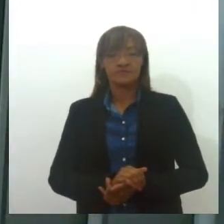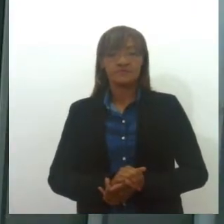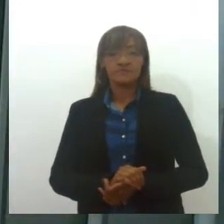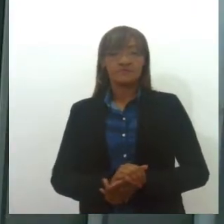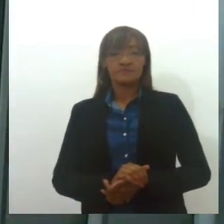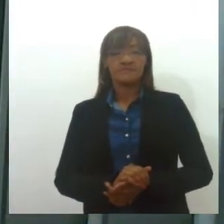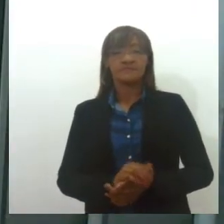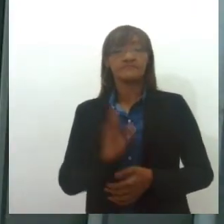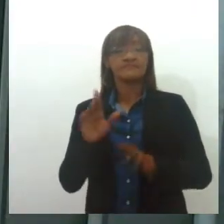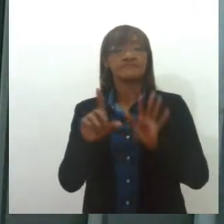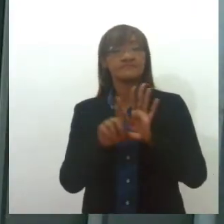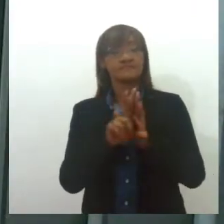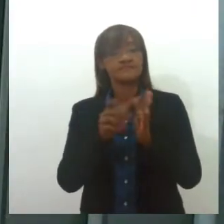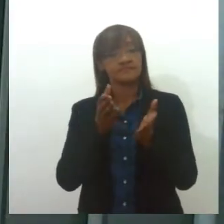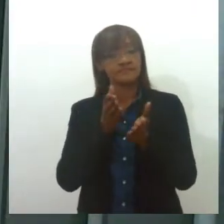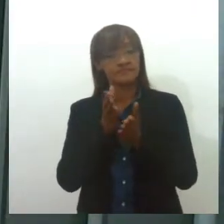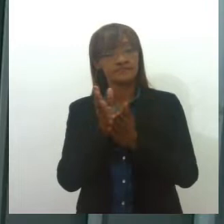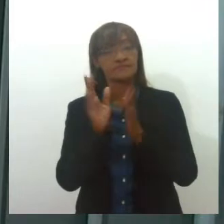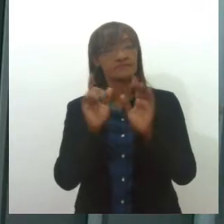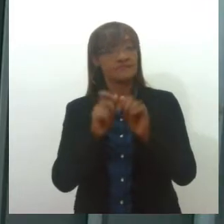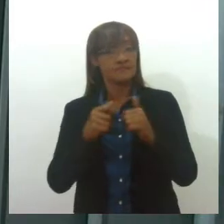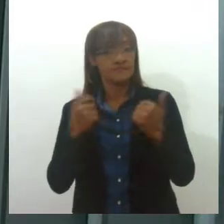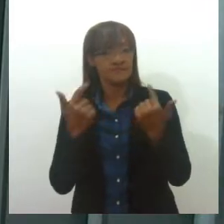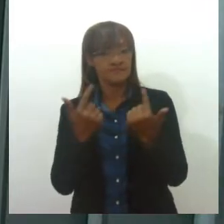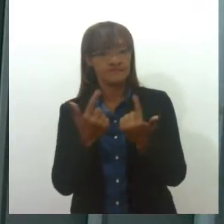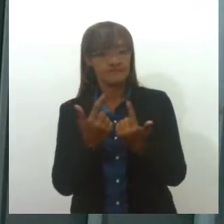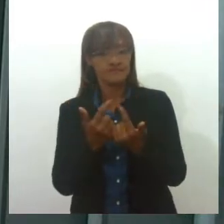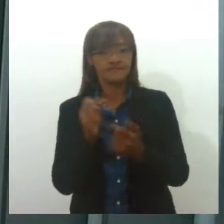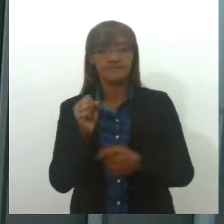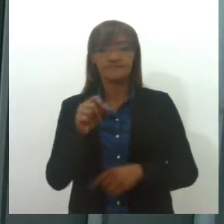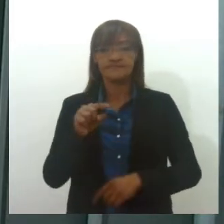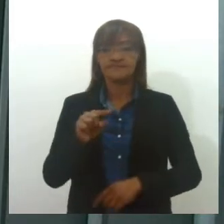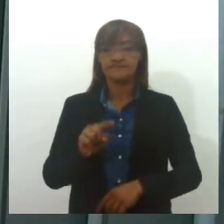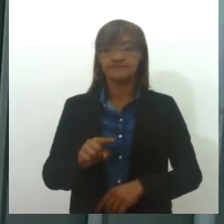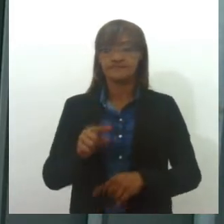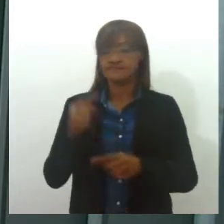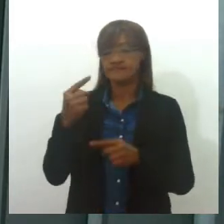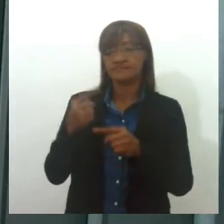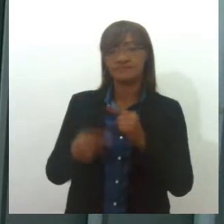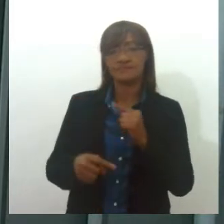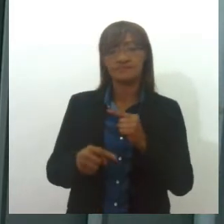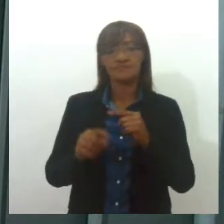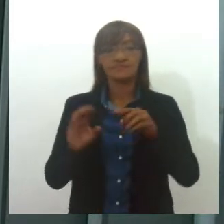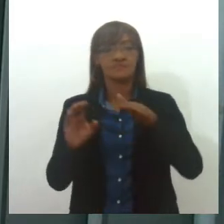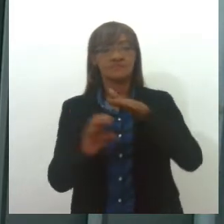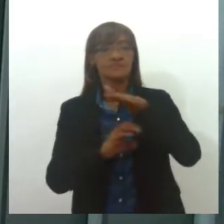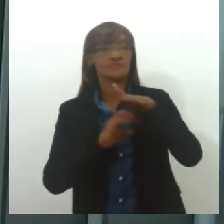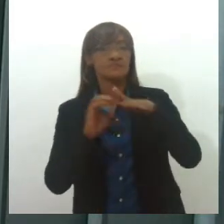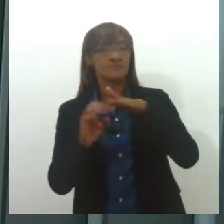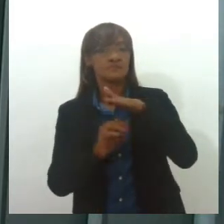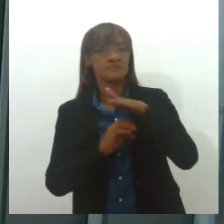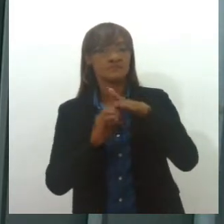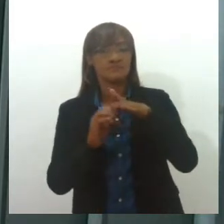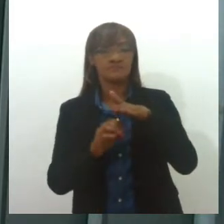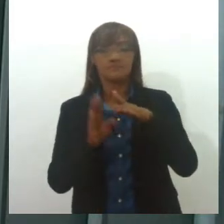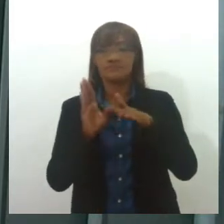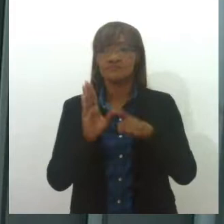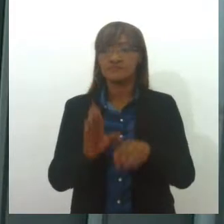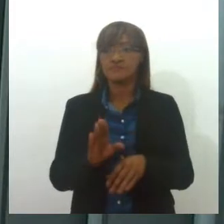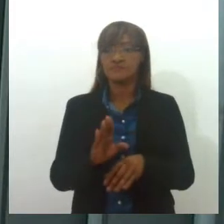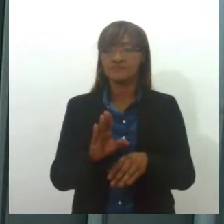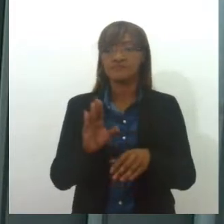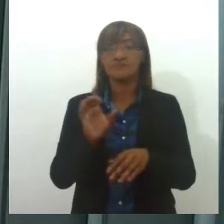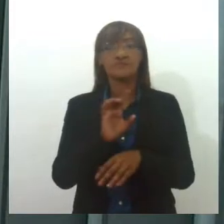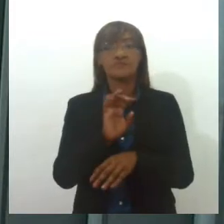Uma lei aprovada na Assembleia Legislativa de Sergipe proíbe que empresas concessionárias de serviços públicos de